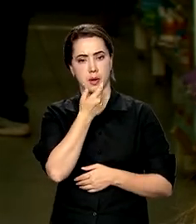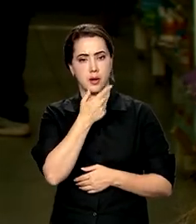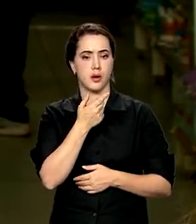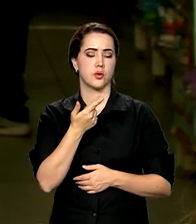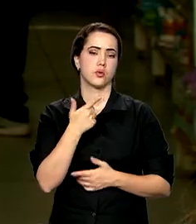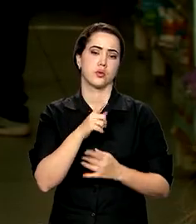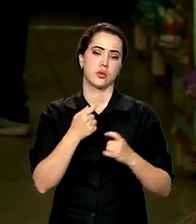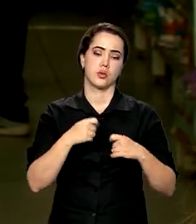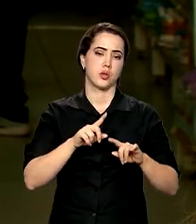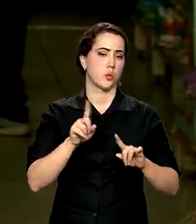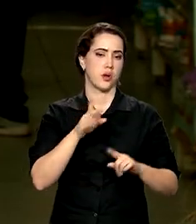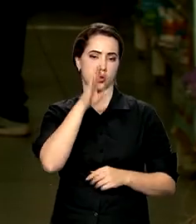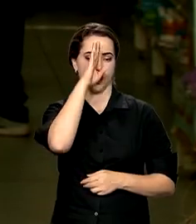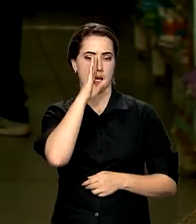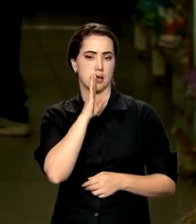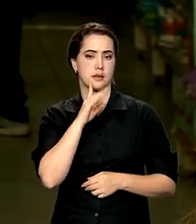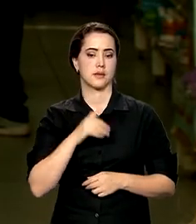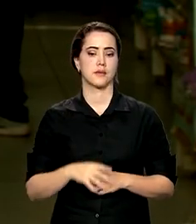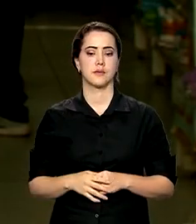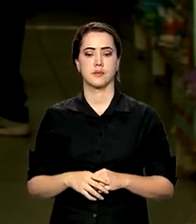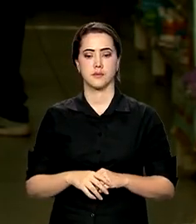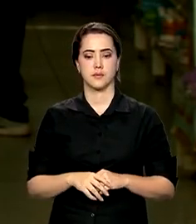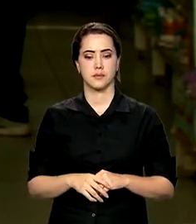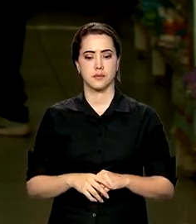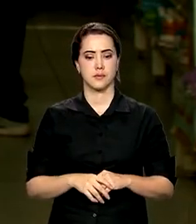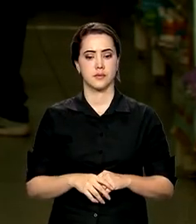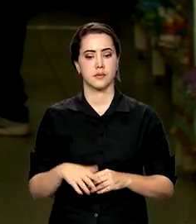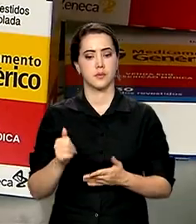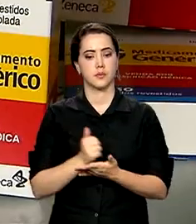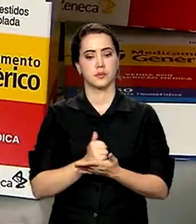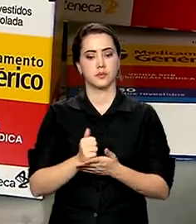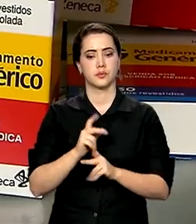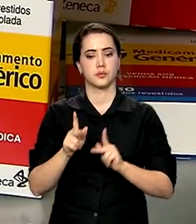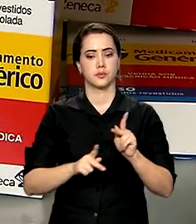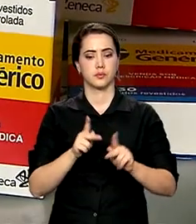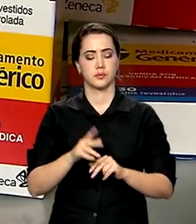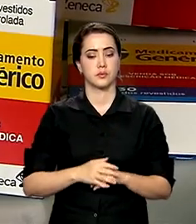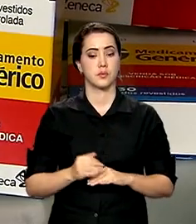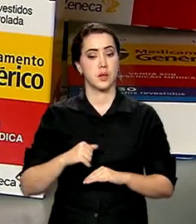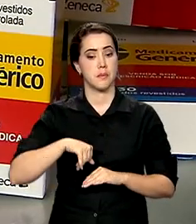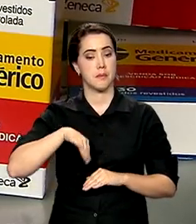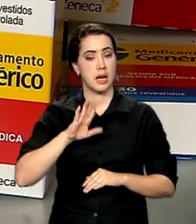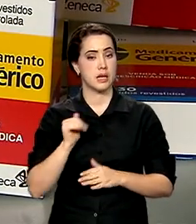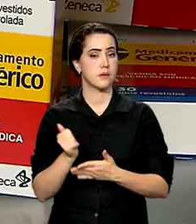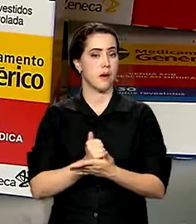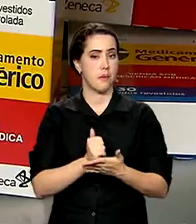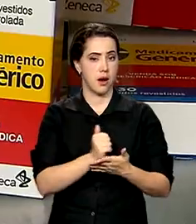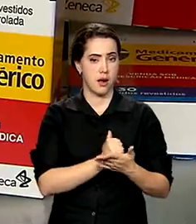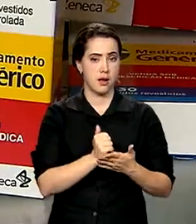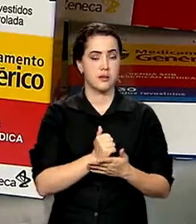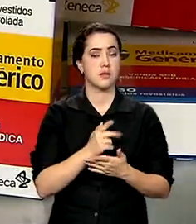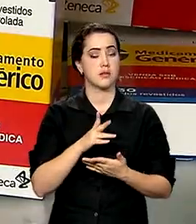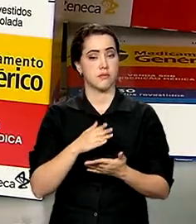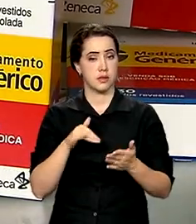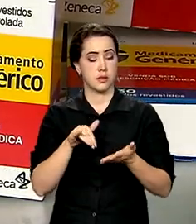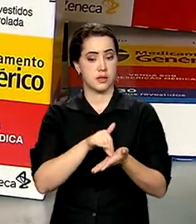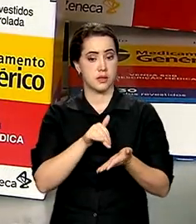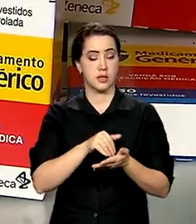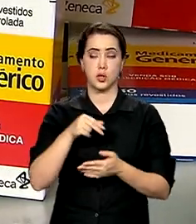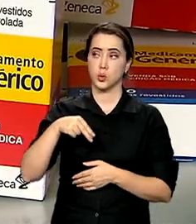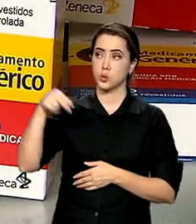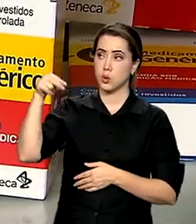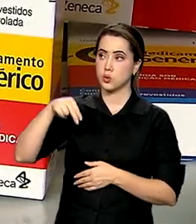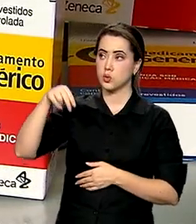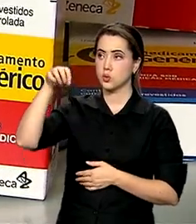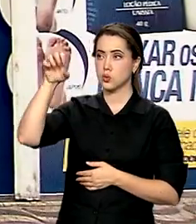medicamentos que não são agendados na farmácia popular. E mais farmácias serão credenciadas no norte e